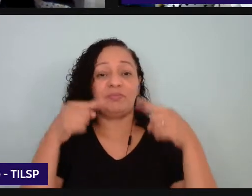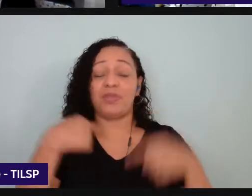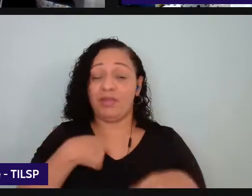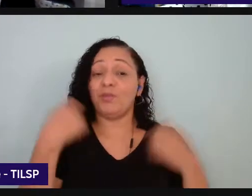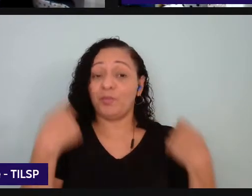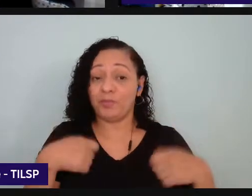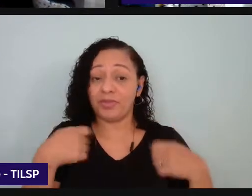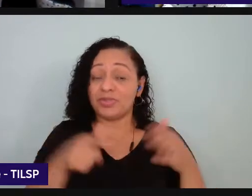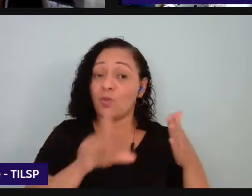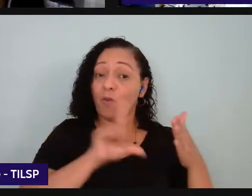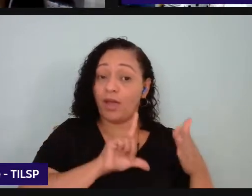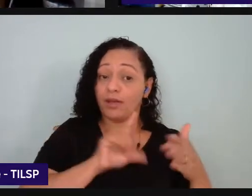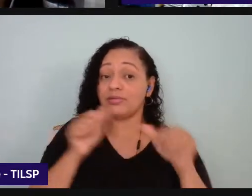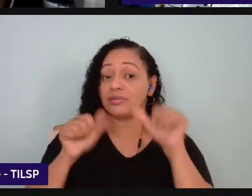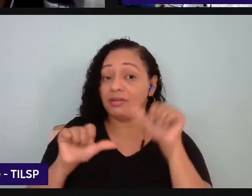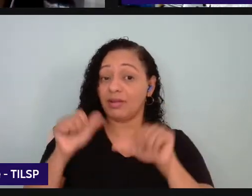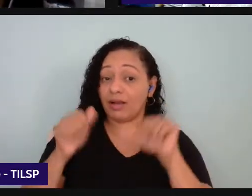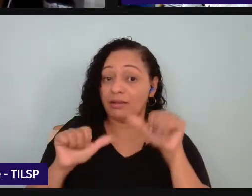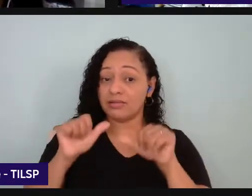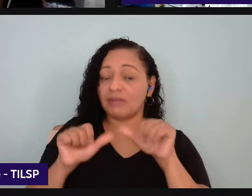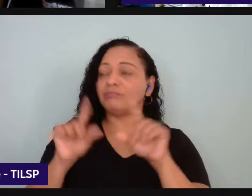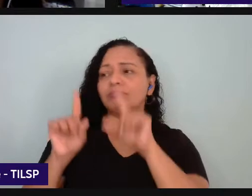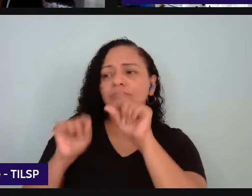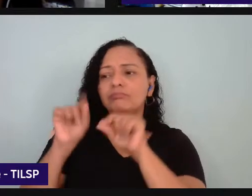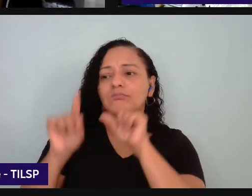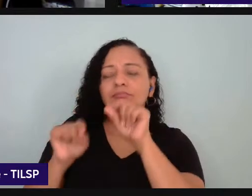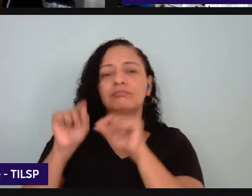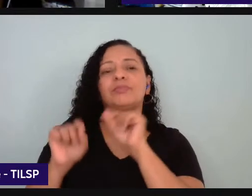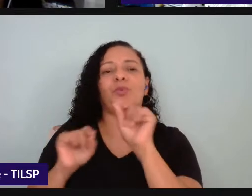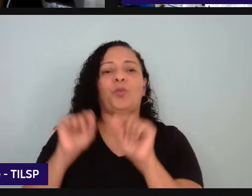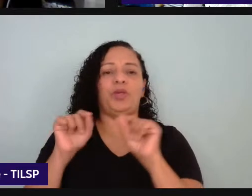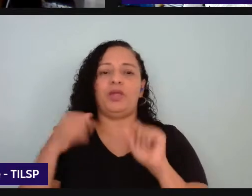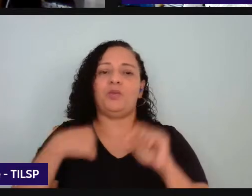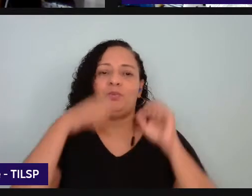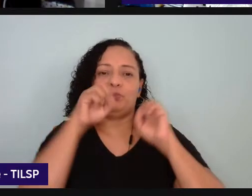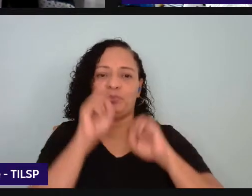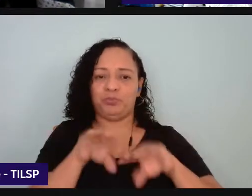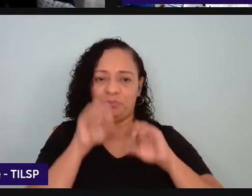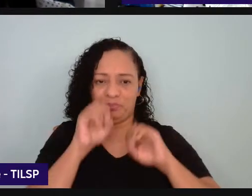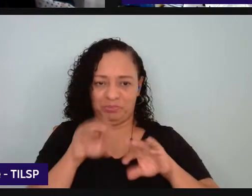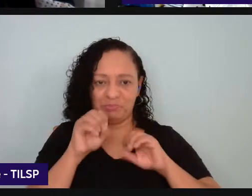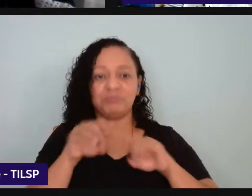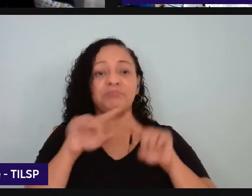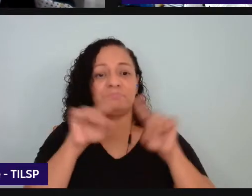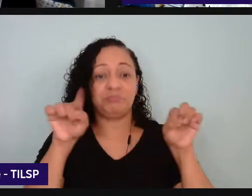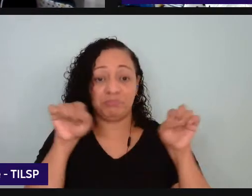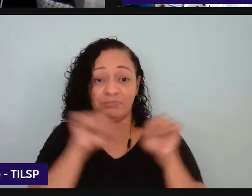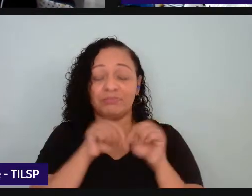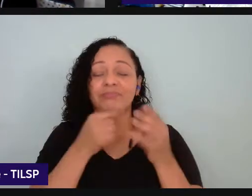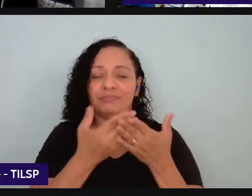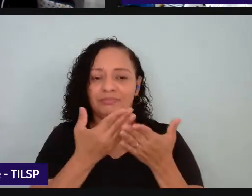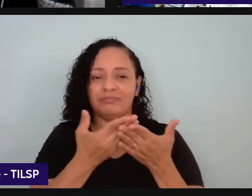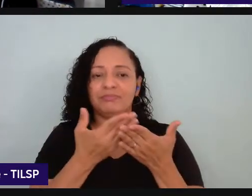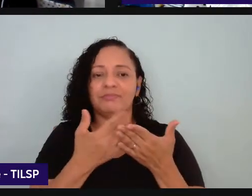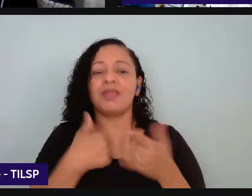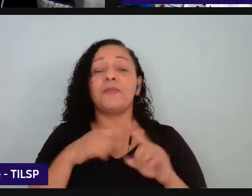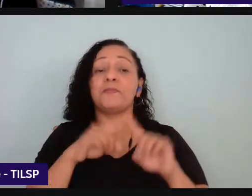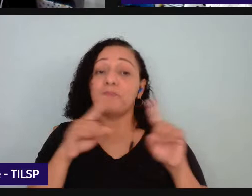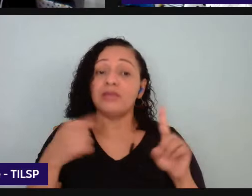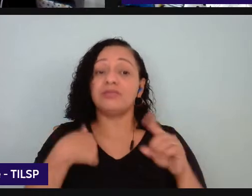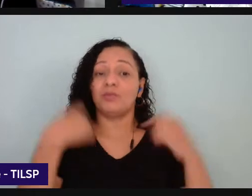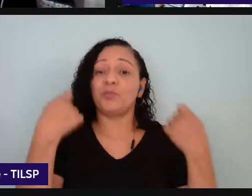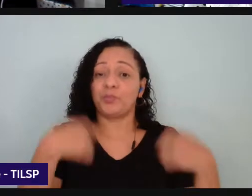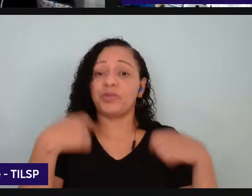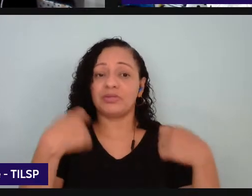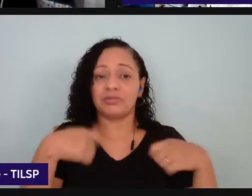análise prévia do que que eu estou trazendo para dentro da minha sala de aula mas eu preciso trazer o que